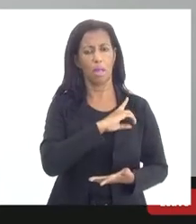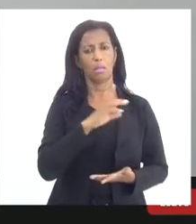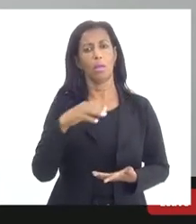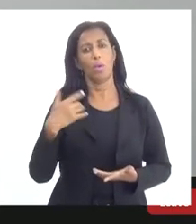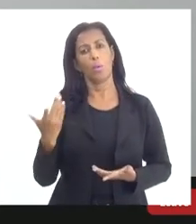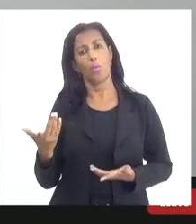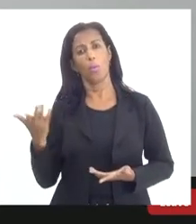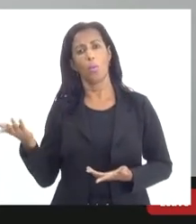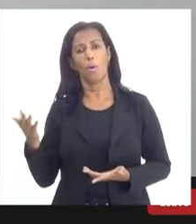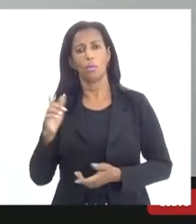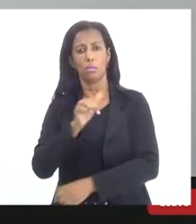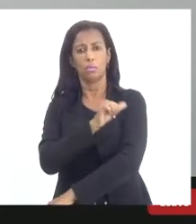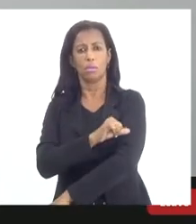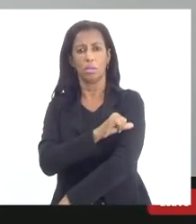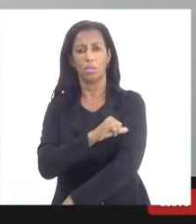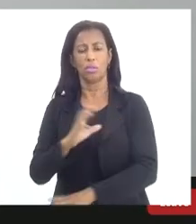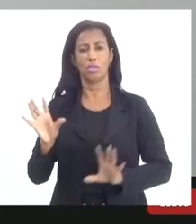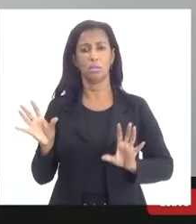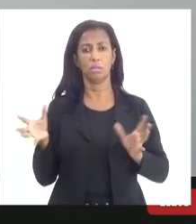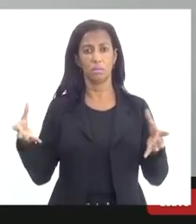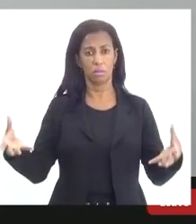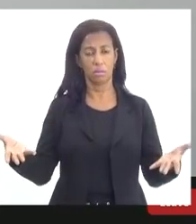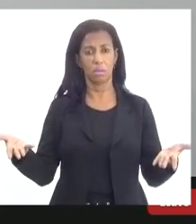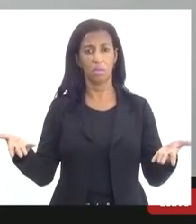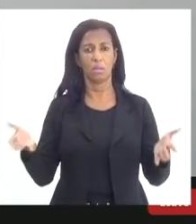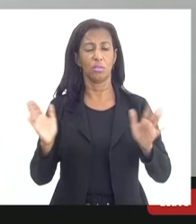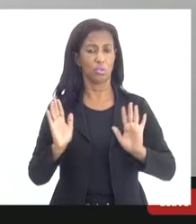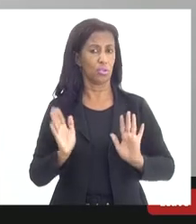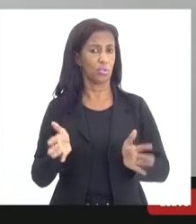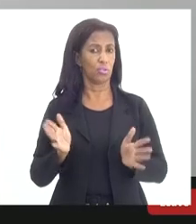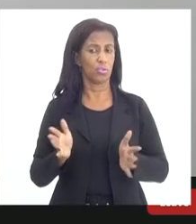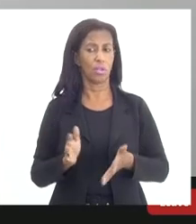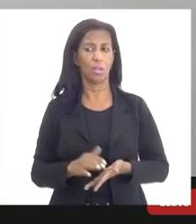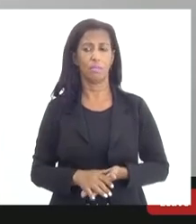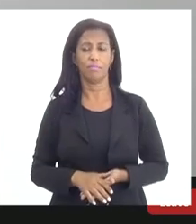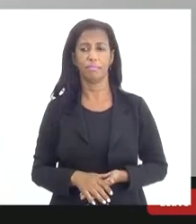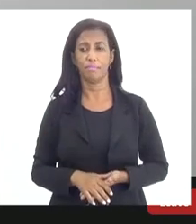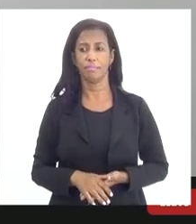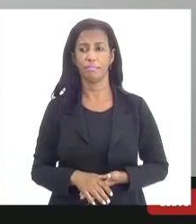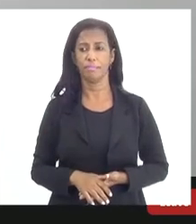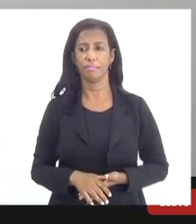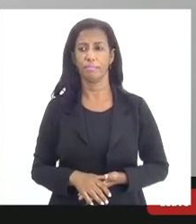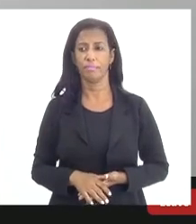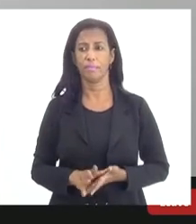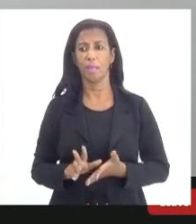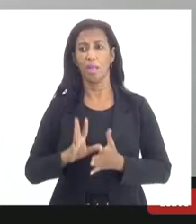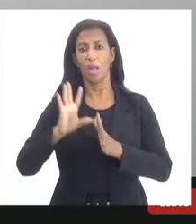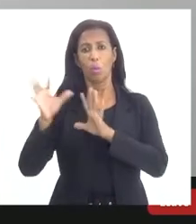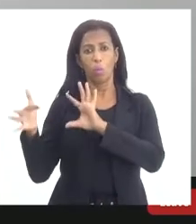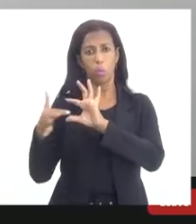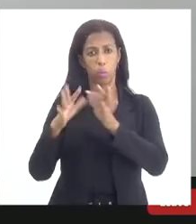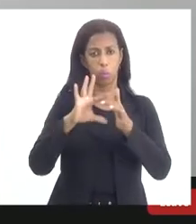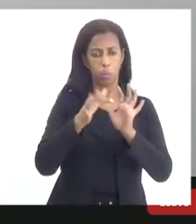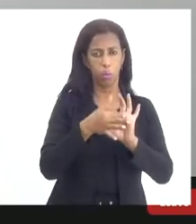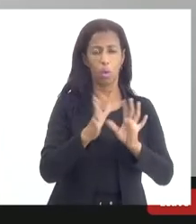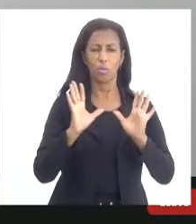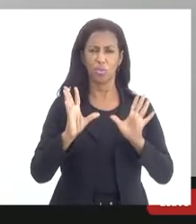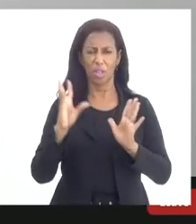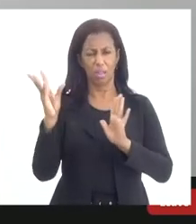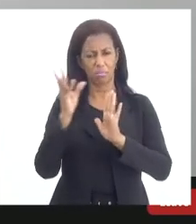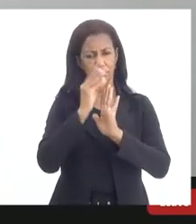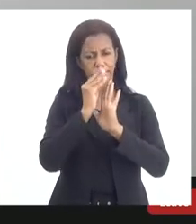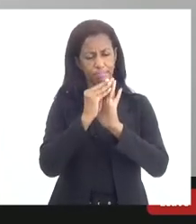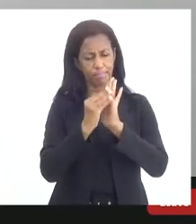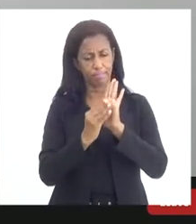da deputada enfermeira Regiane já digamos assim contextualizaram e trouxeram elementos